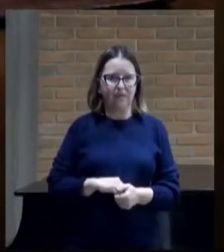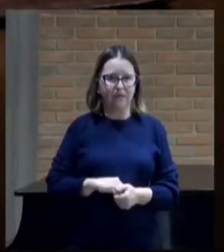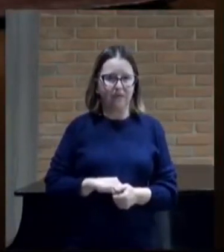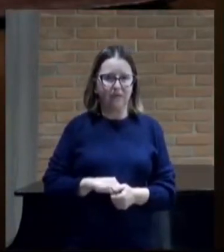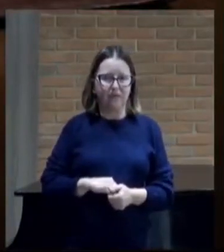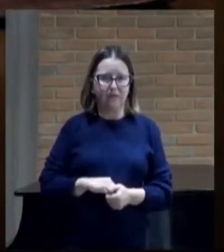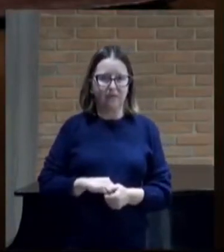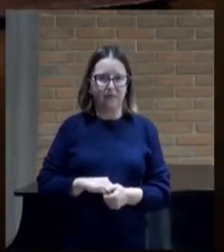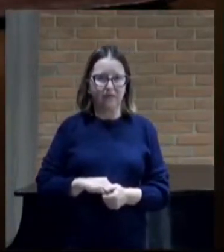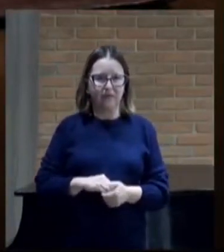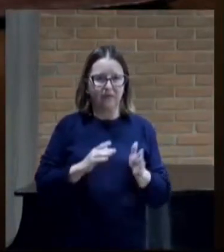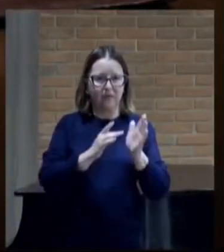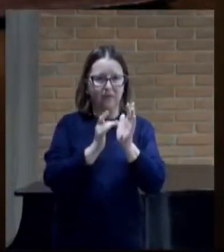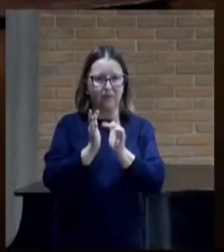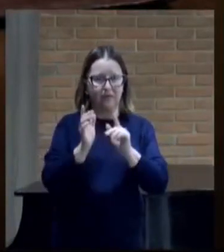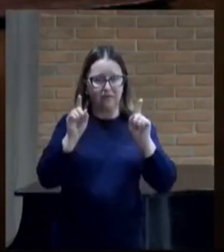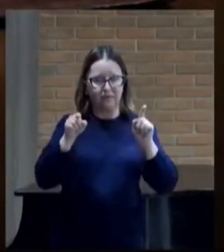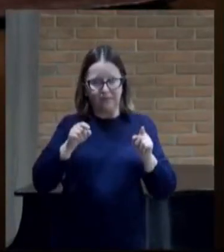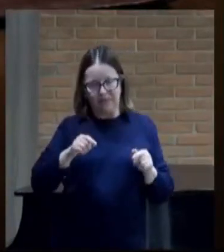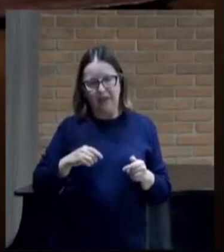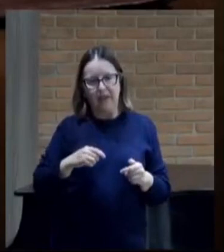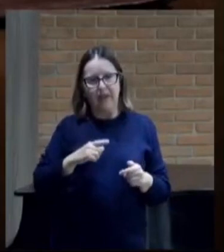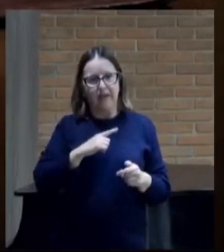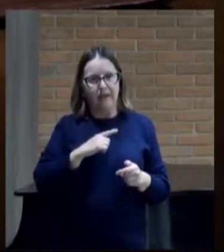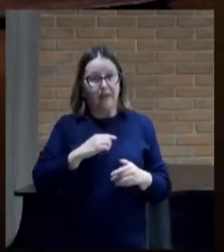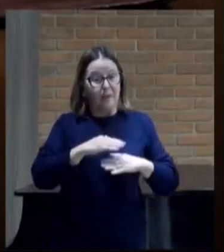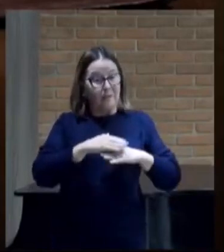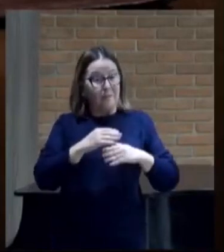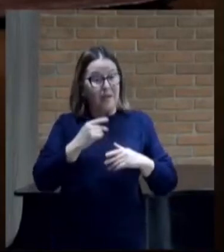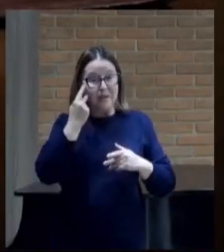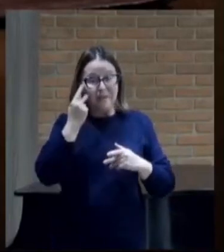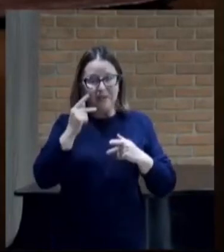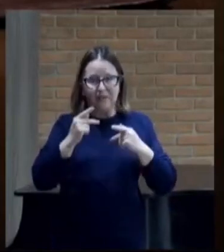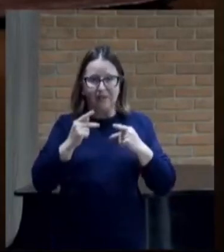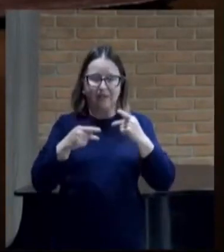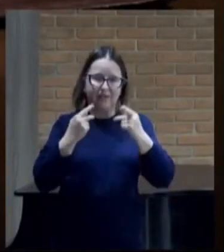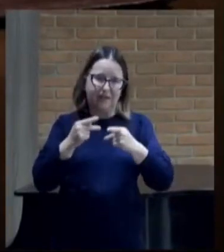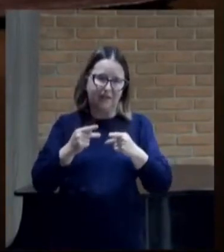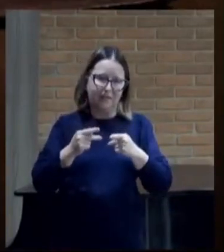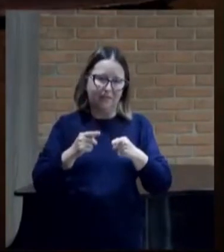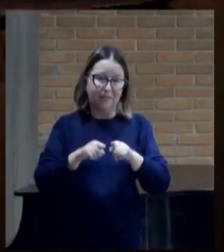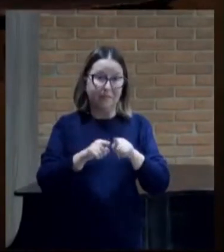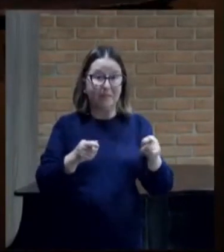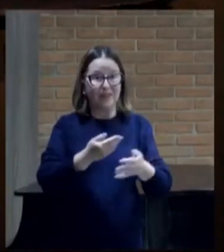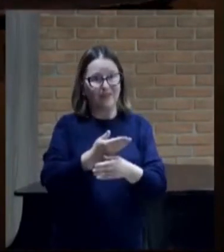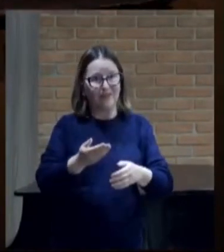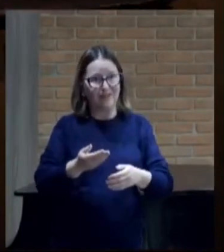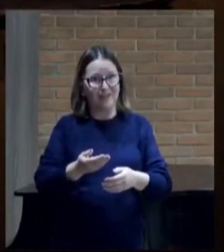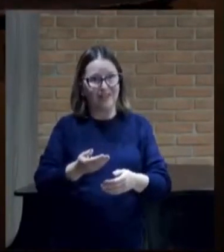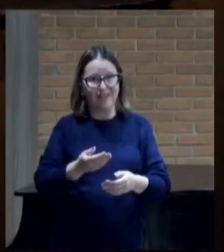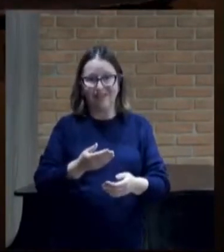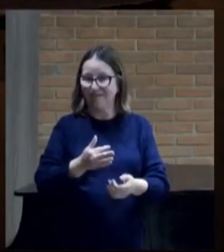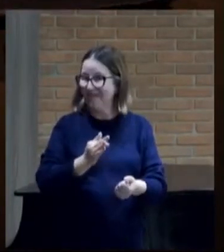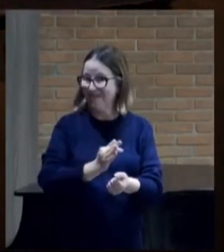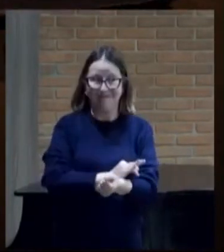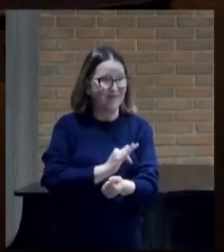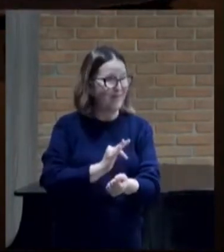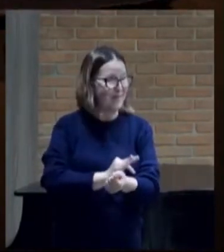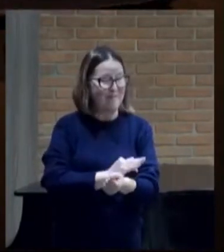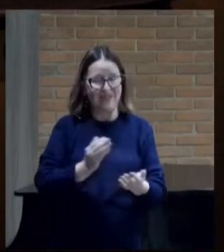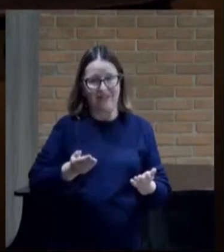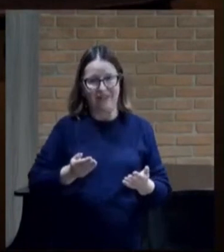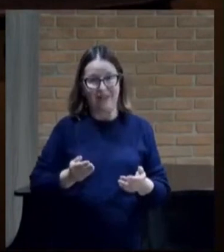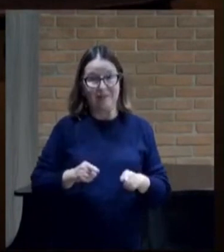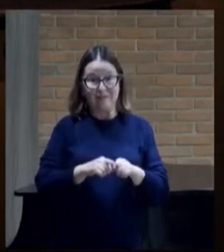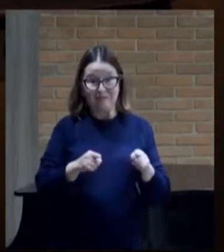ainda muito que vos dizer Mas vós não o podeis suportar agora Quando vier,